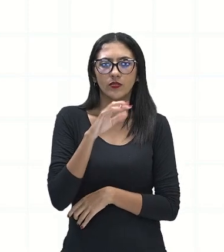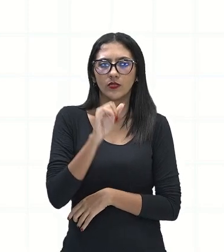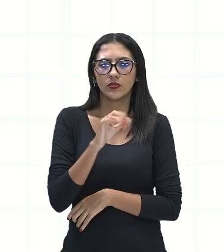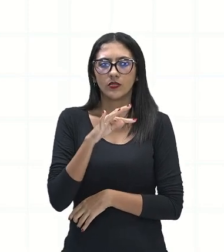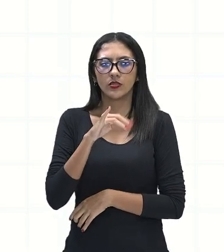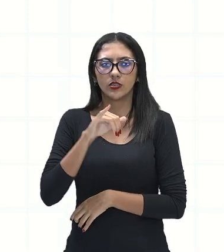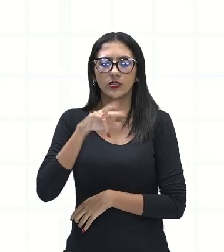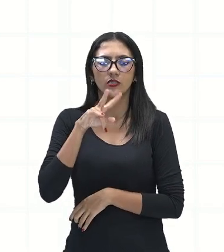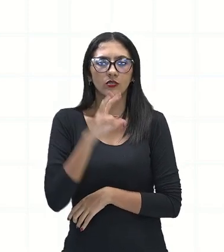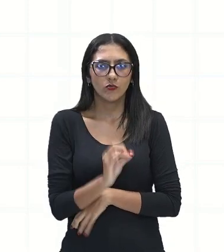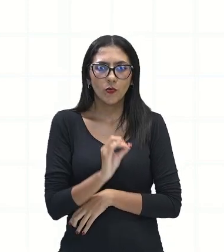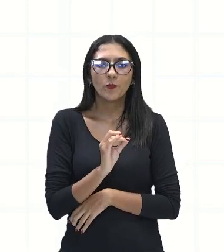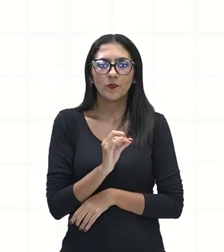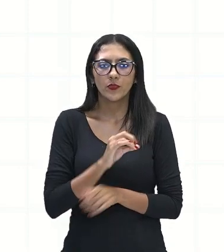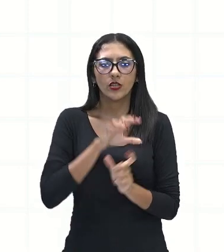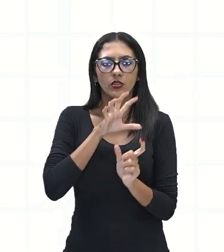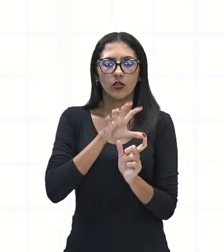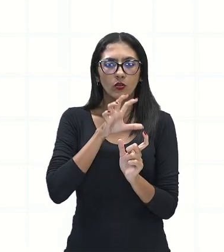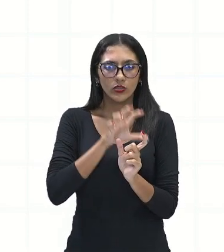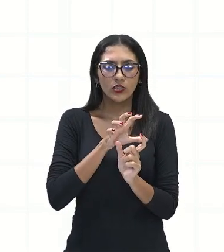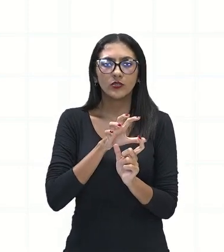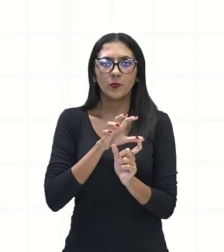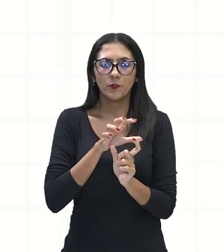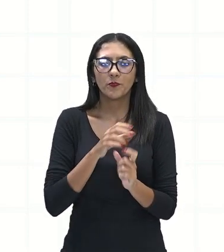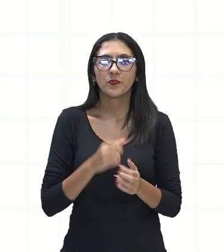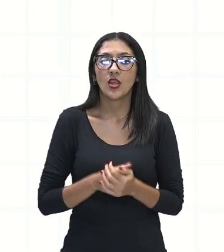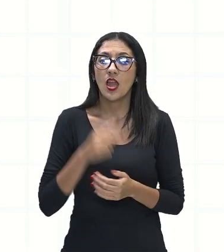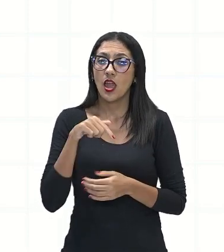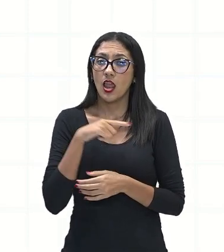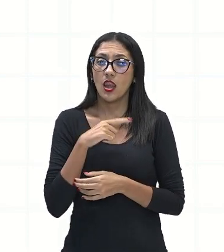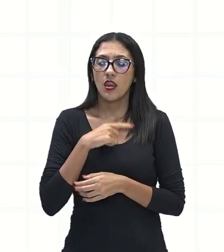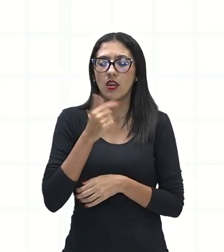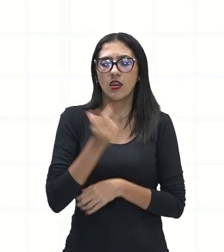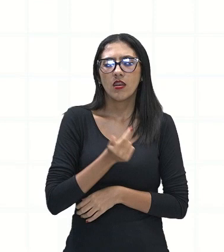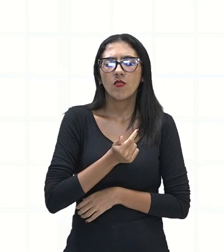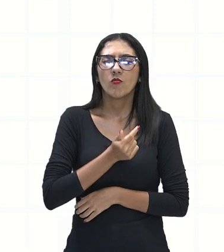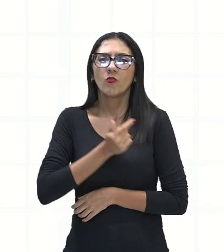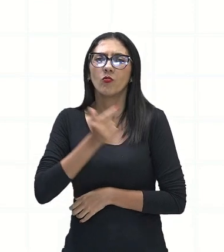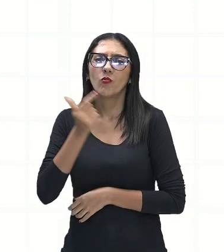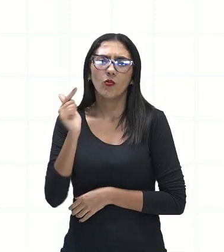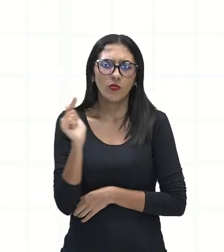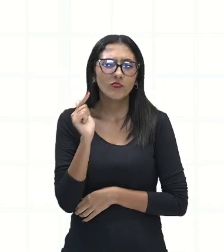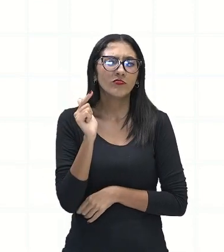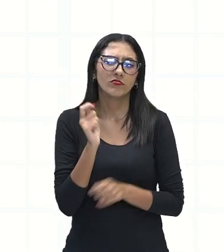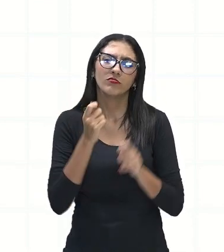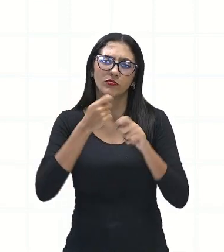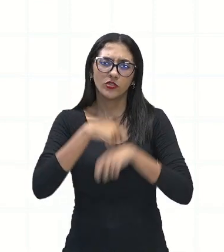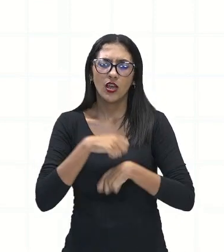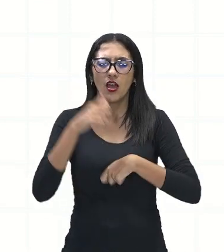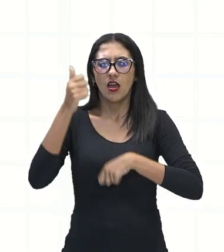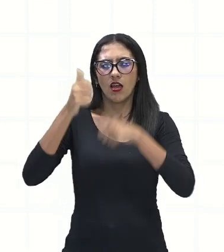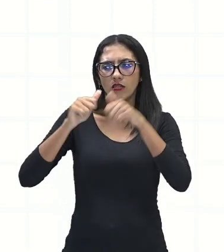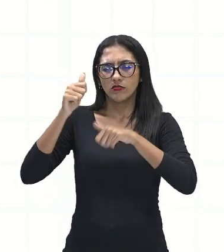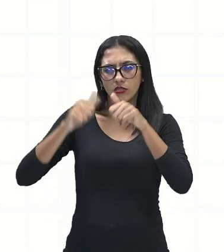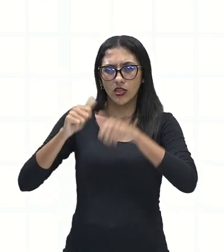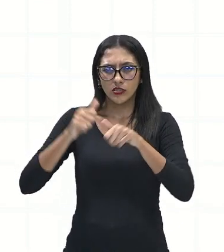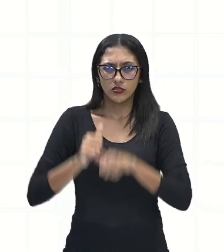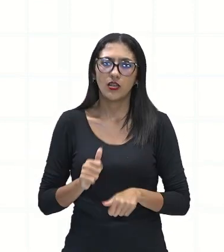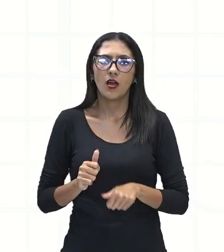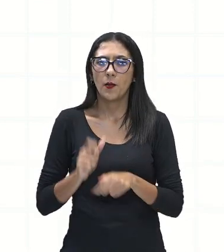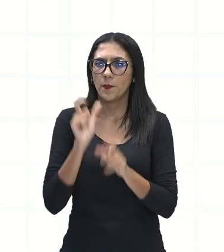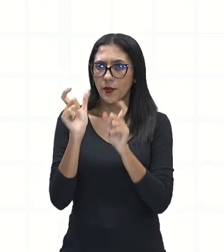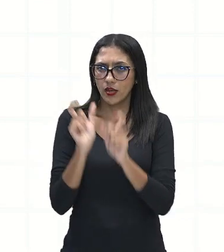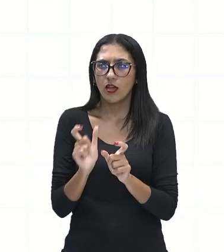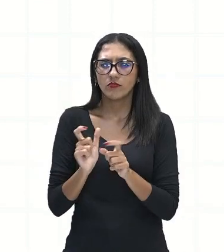ganhar uma outra forma, né? De a gente analisar as palavras.